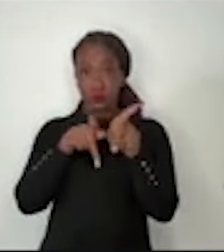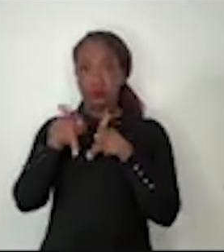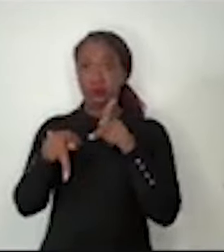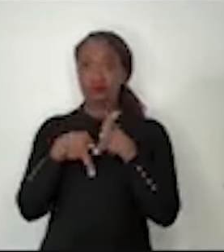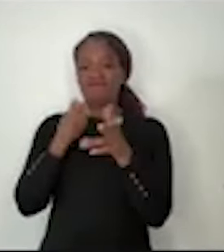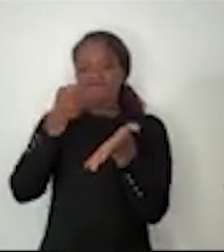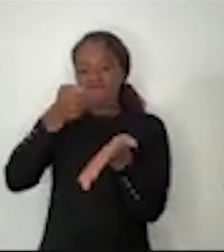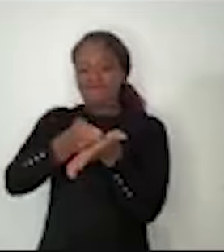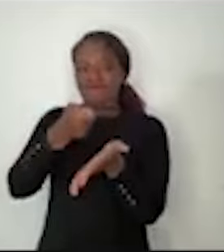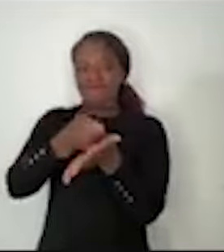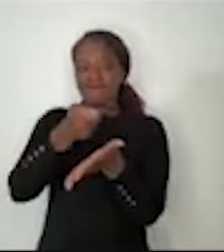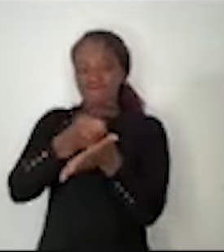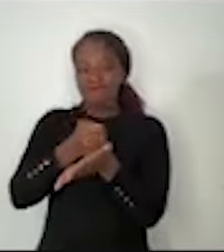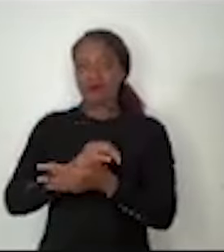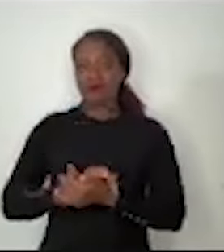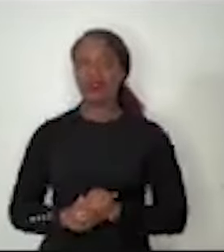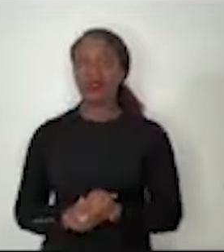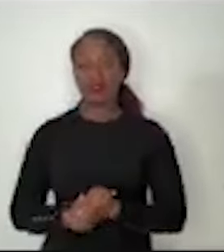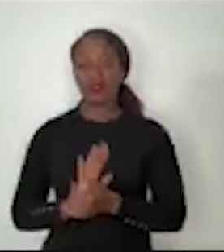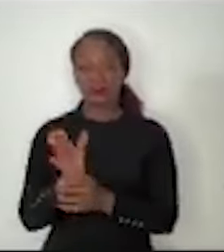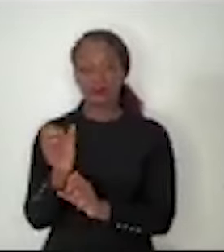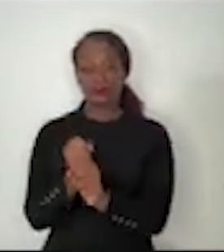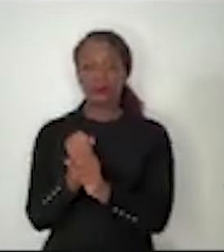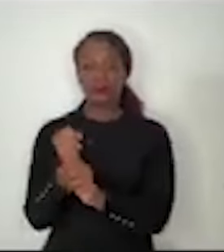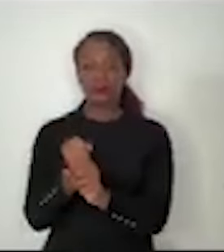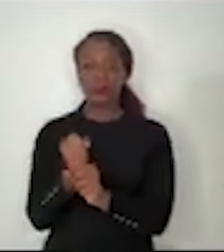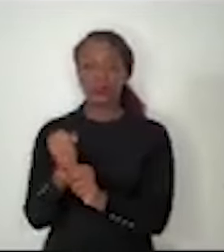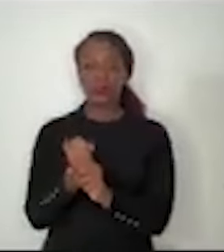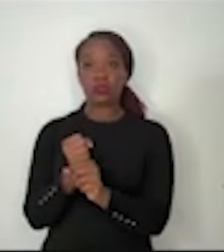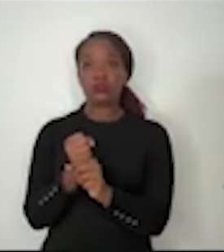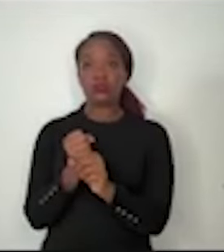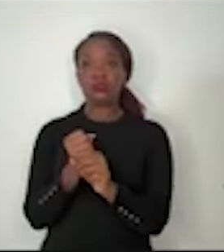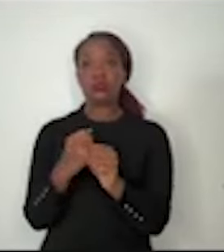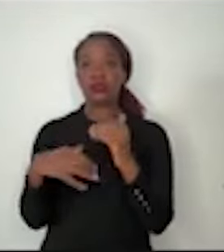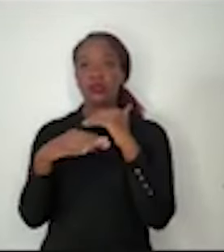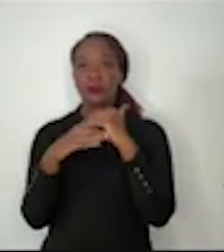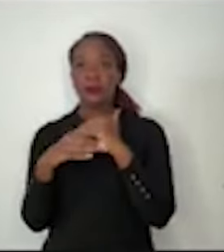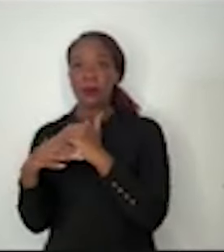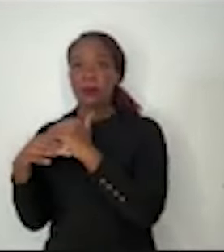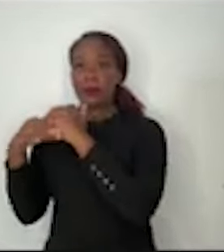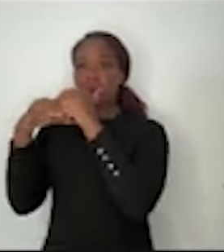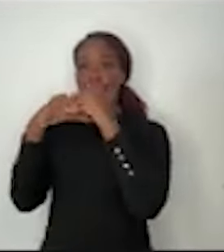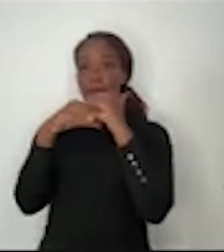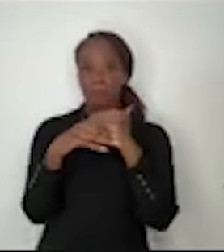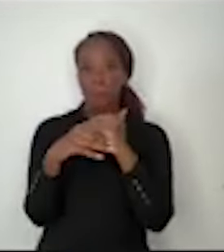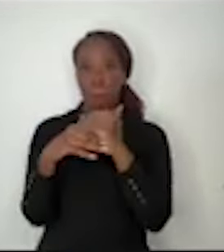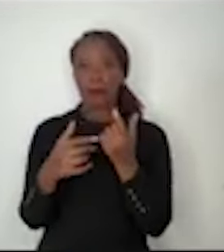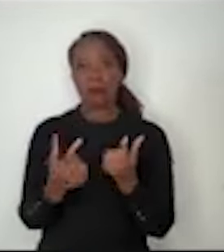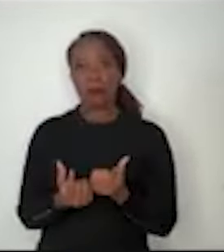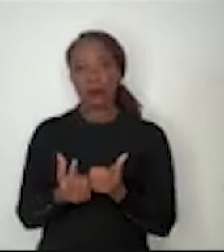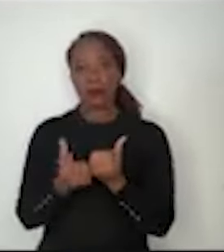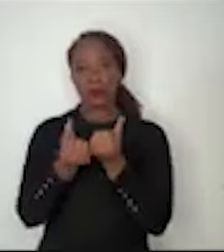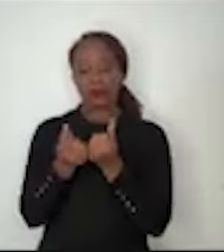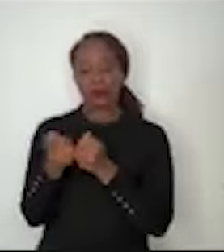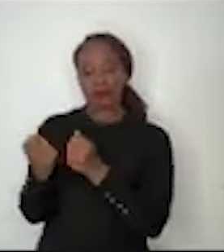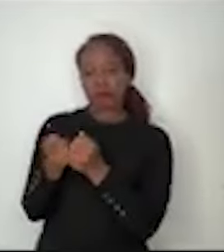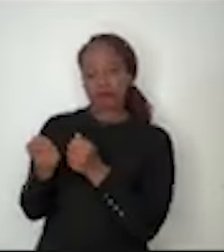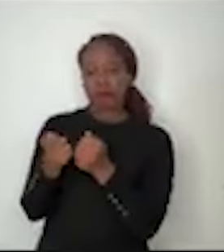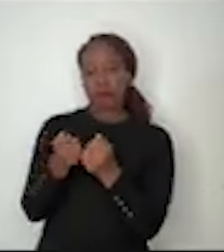nós temos há muitos anos estabilidade monetária, inflação sob controle, 4